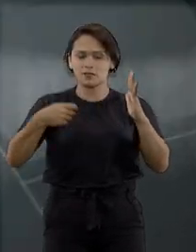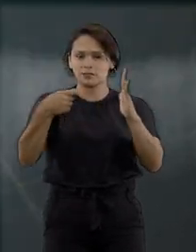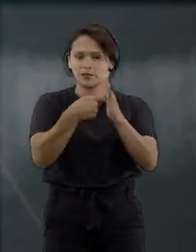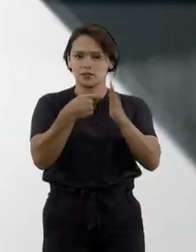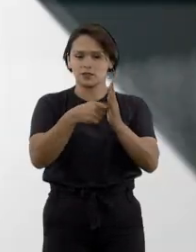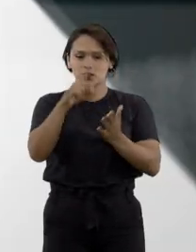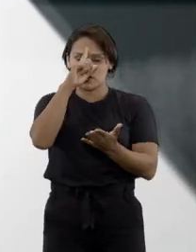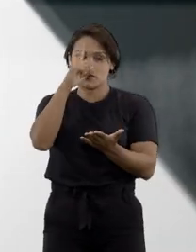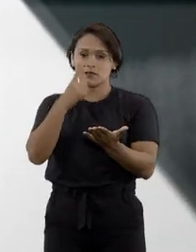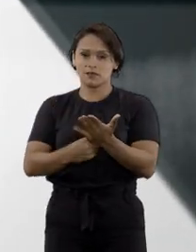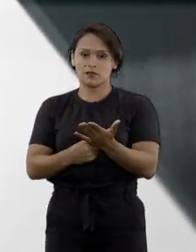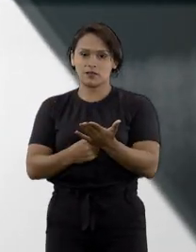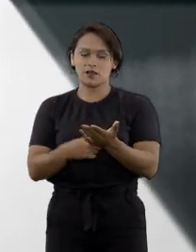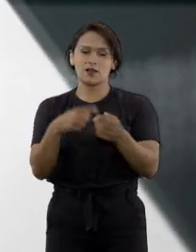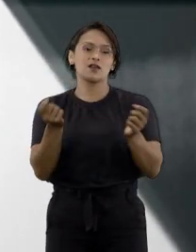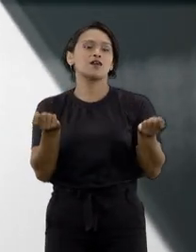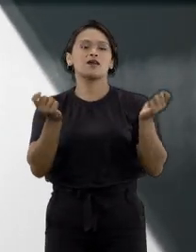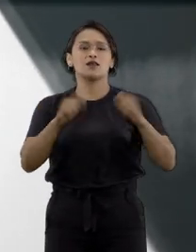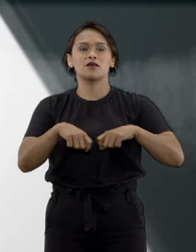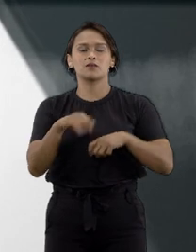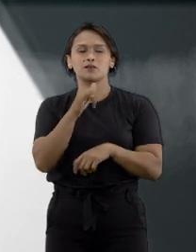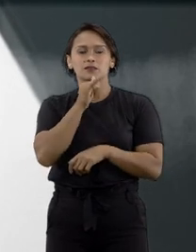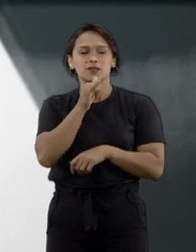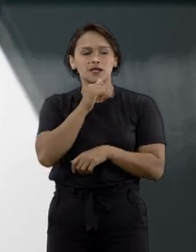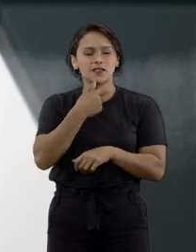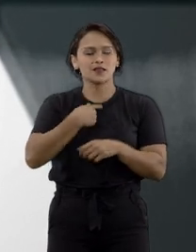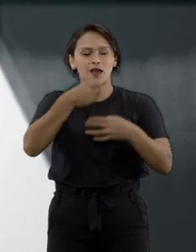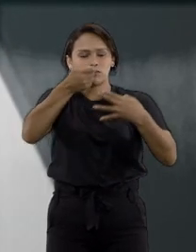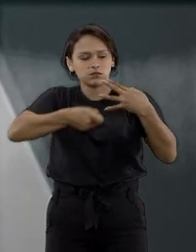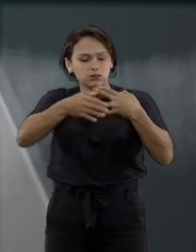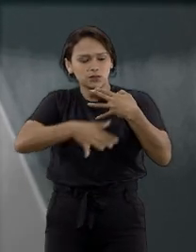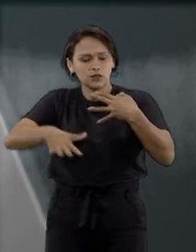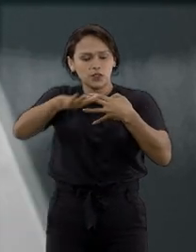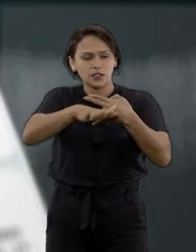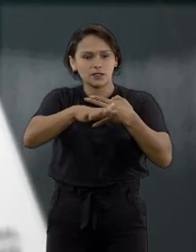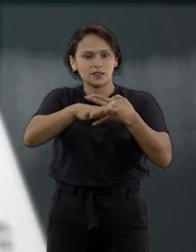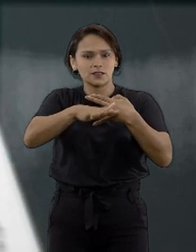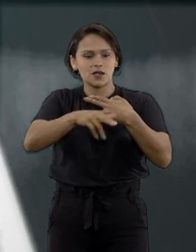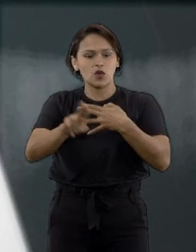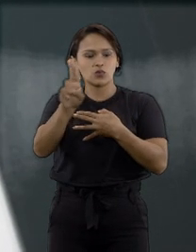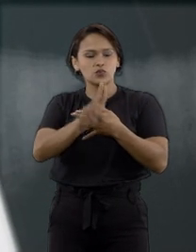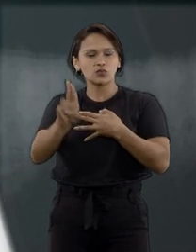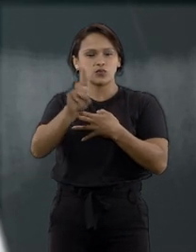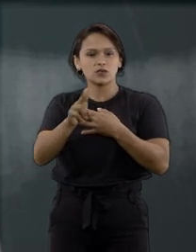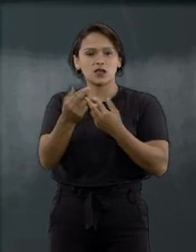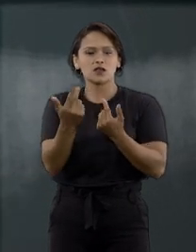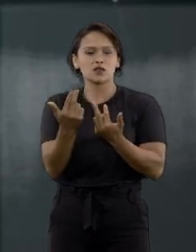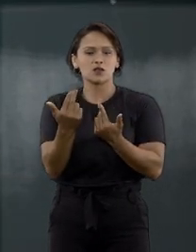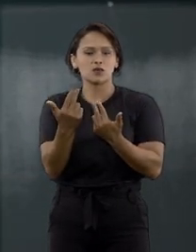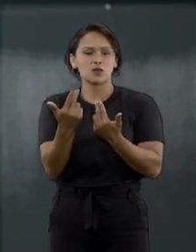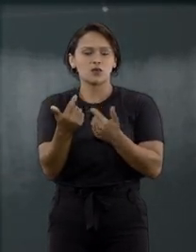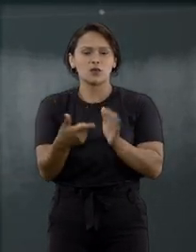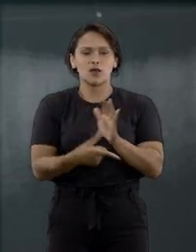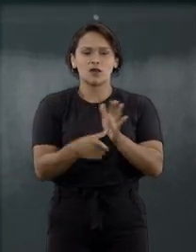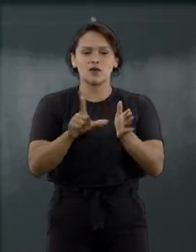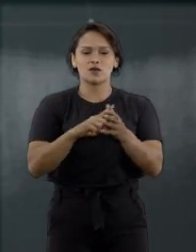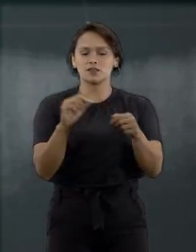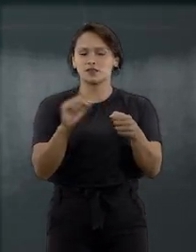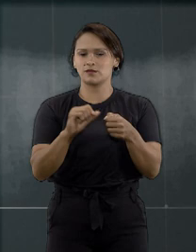É possível ainda pesquisar a jurisprudência da corte usando os mesmos operadores disponíveis no site do STJ.